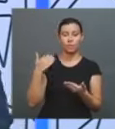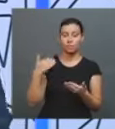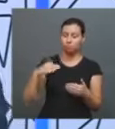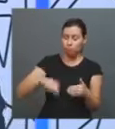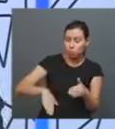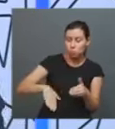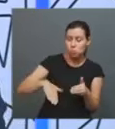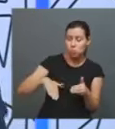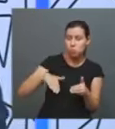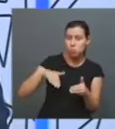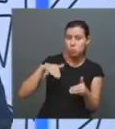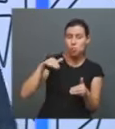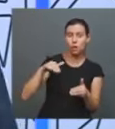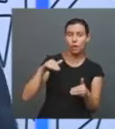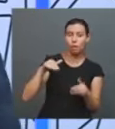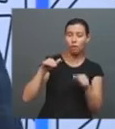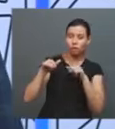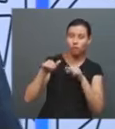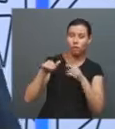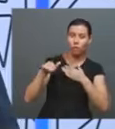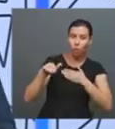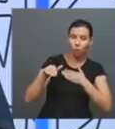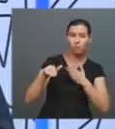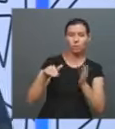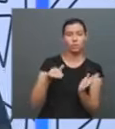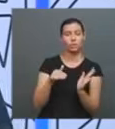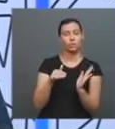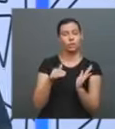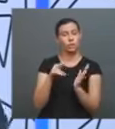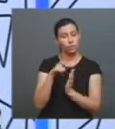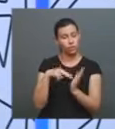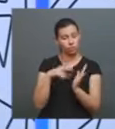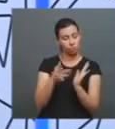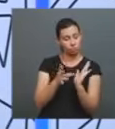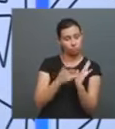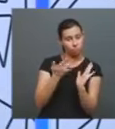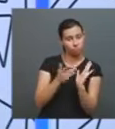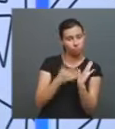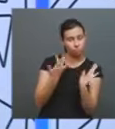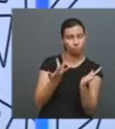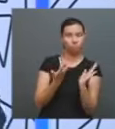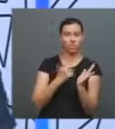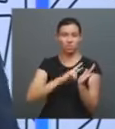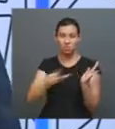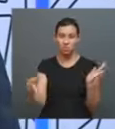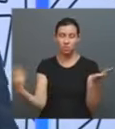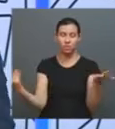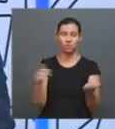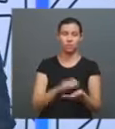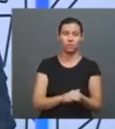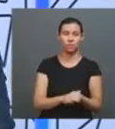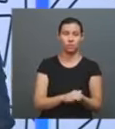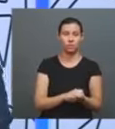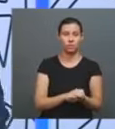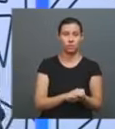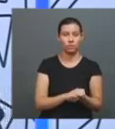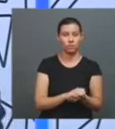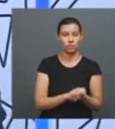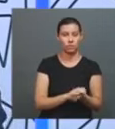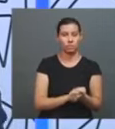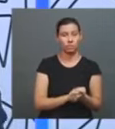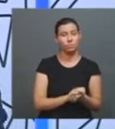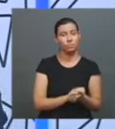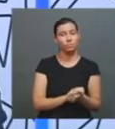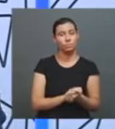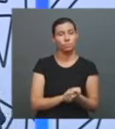gerações estão gostando de ler em tablet, ler em smartphone, ler em que são esses, às vezes, até mesmo proprietários de